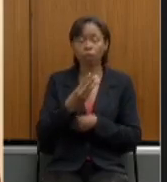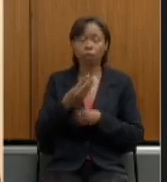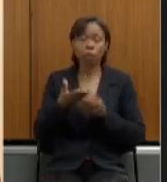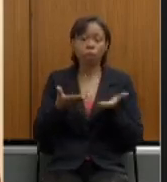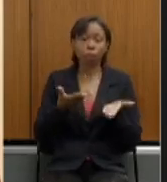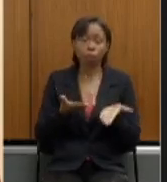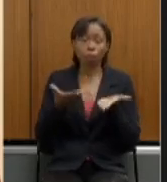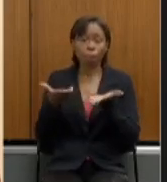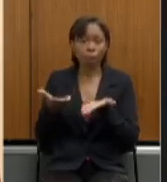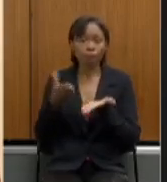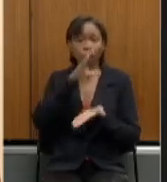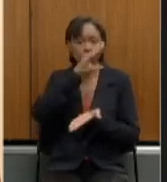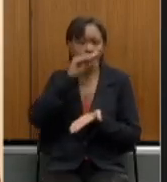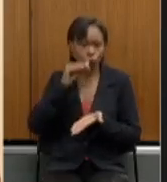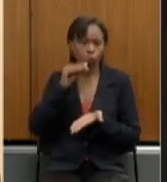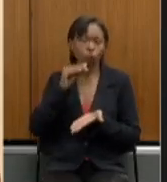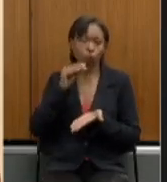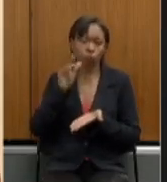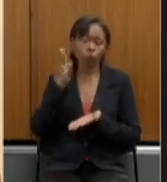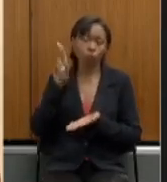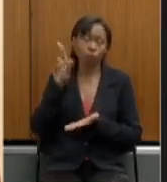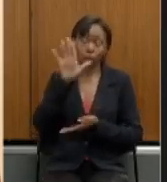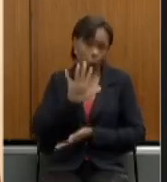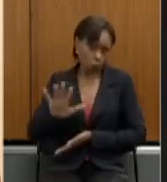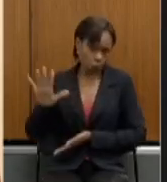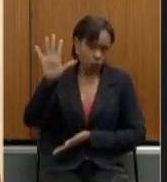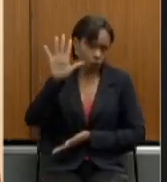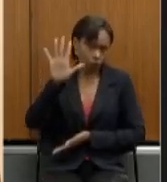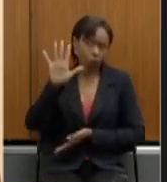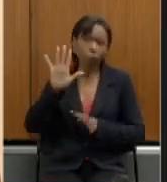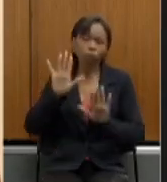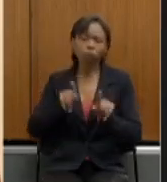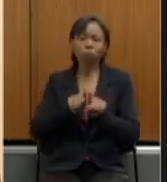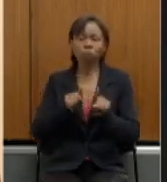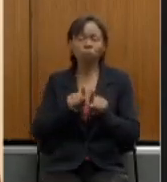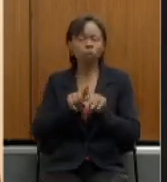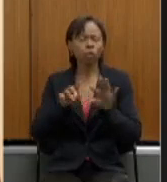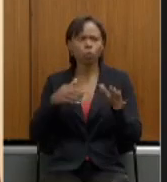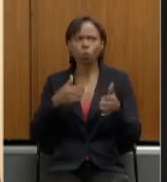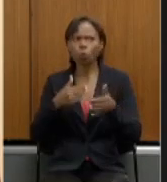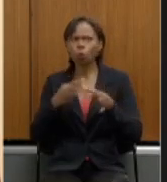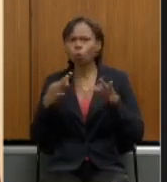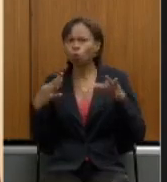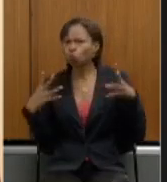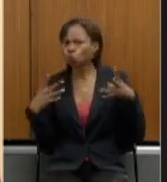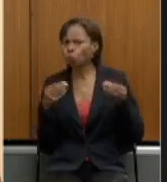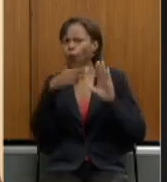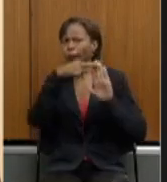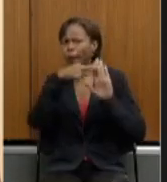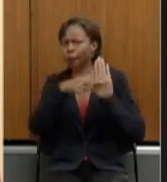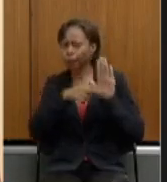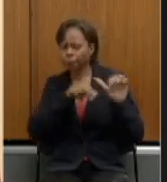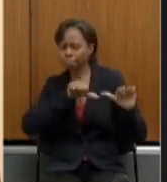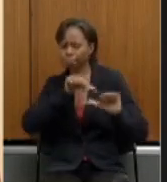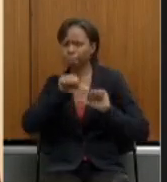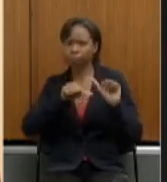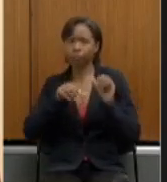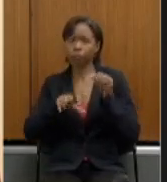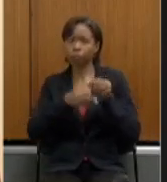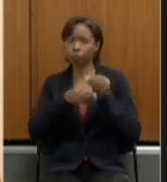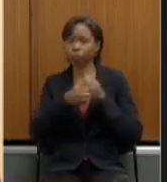também adotamos expressamente todas as regras de transição que a constituição que a emenda 103